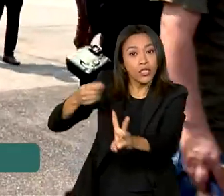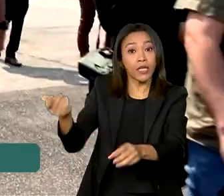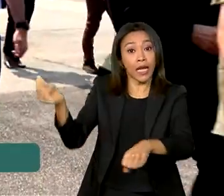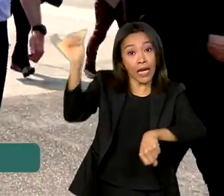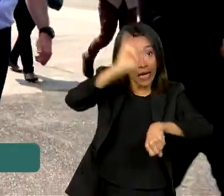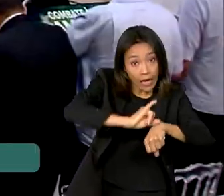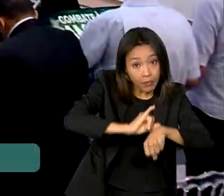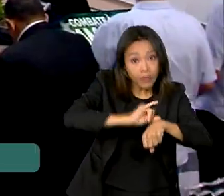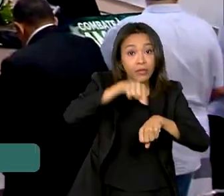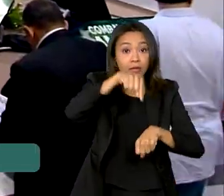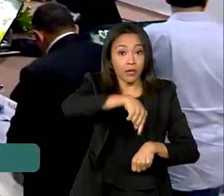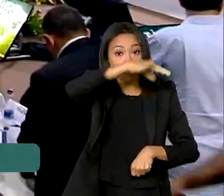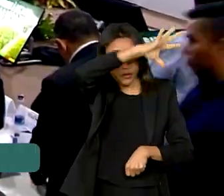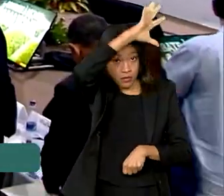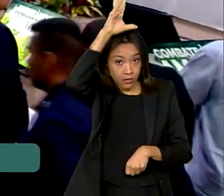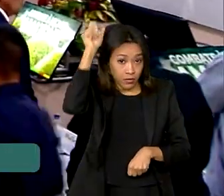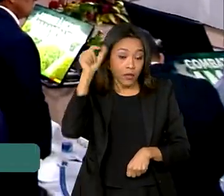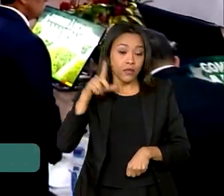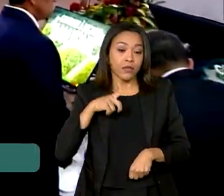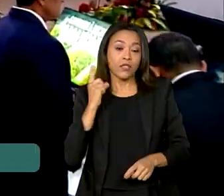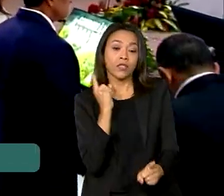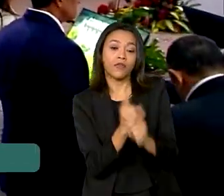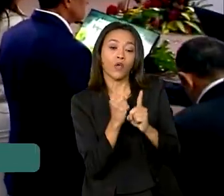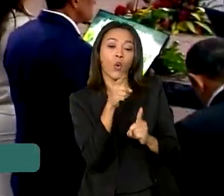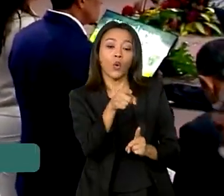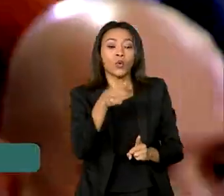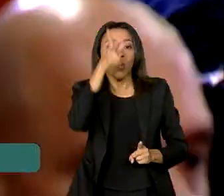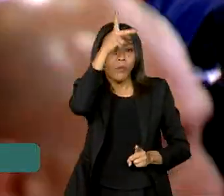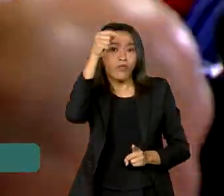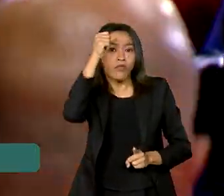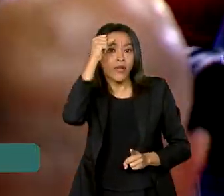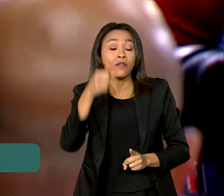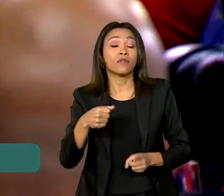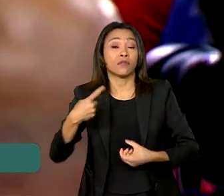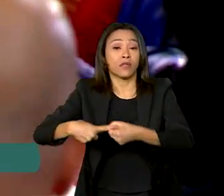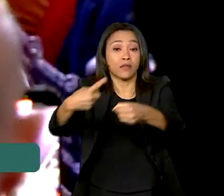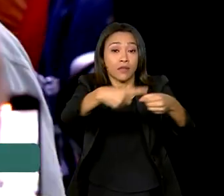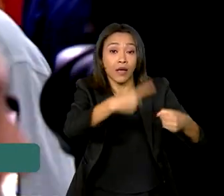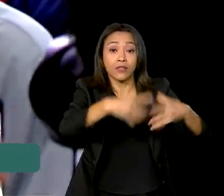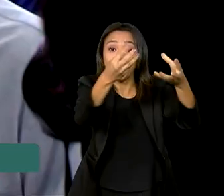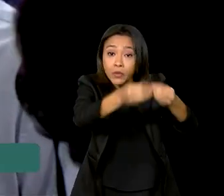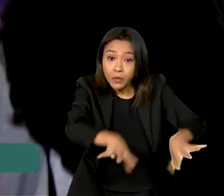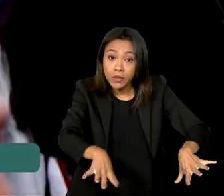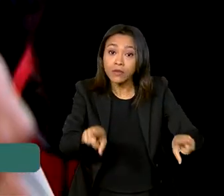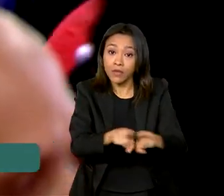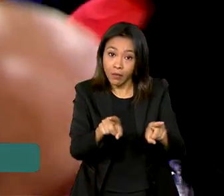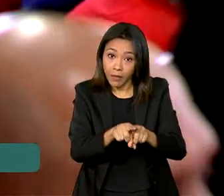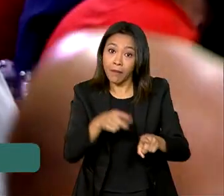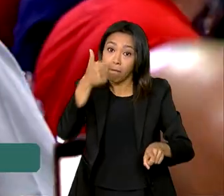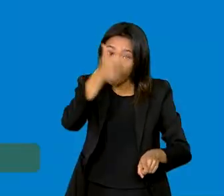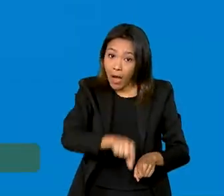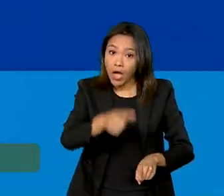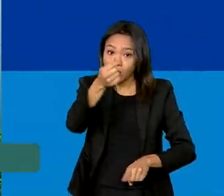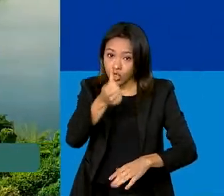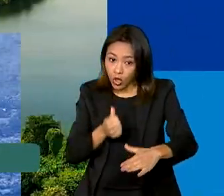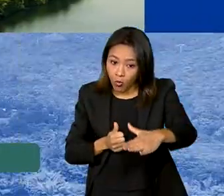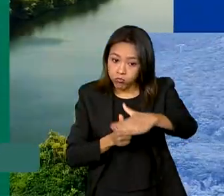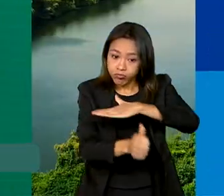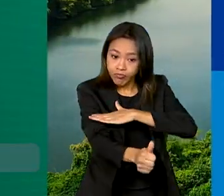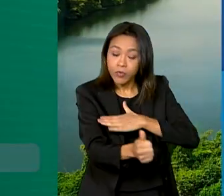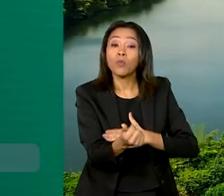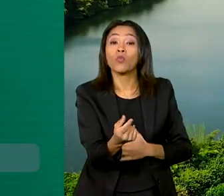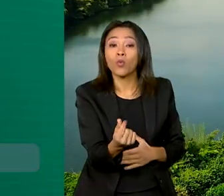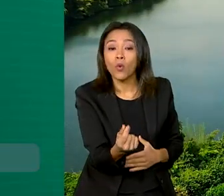Manaus, Lula se encontrou com prefeitos das regiões afetadas. Também anunciou novos investimentos no Amazonas. Serão